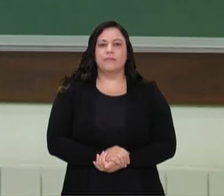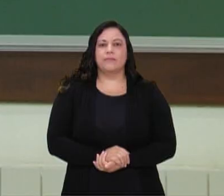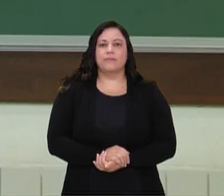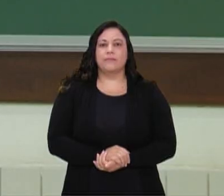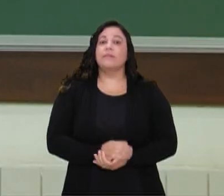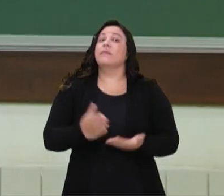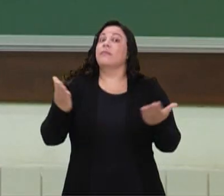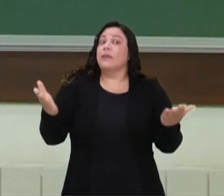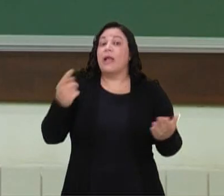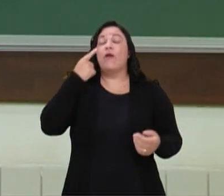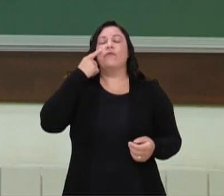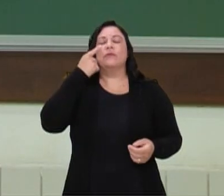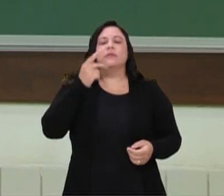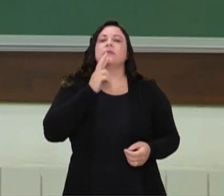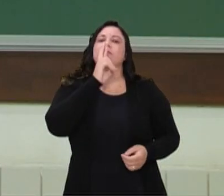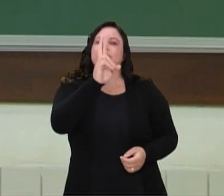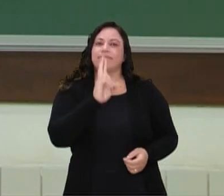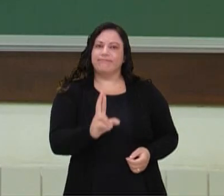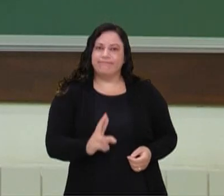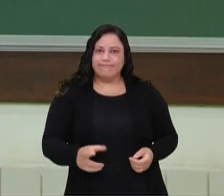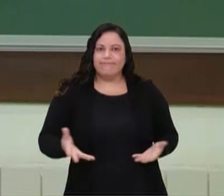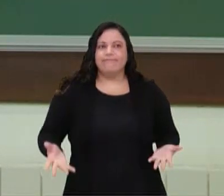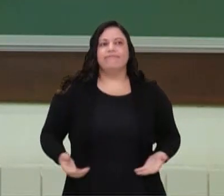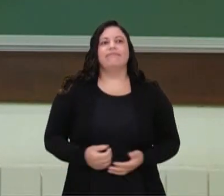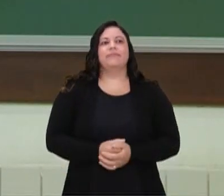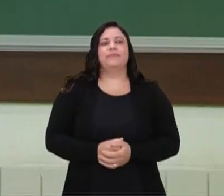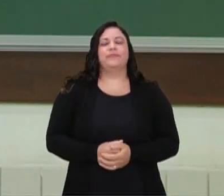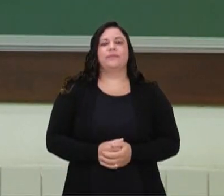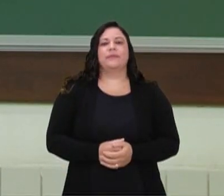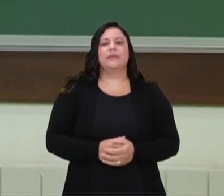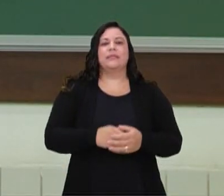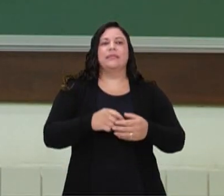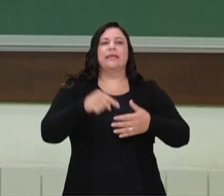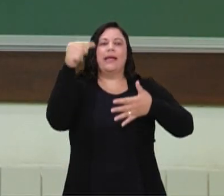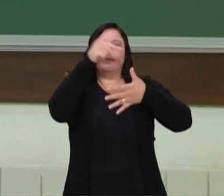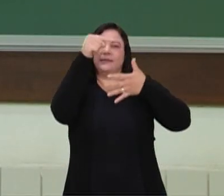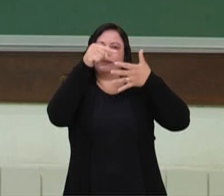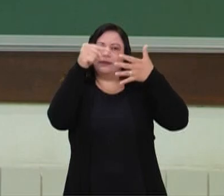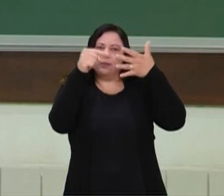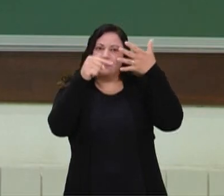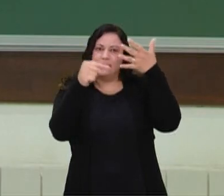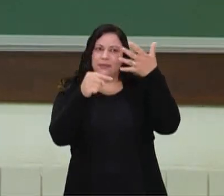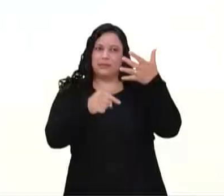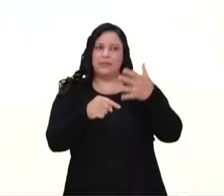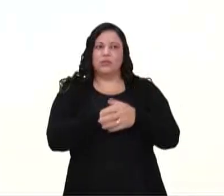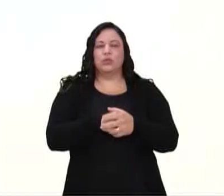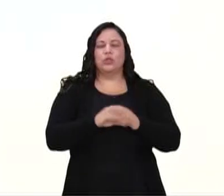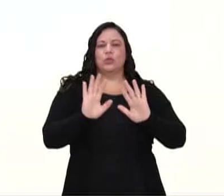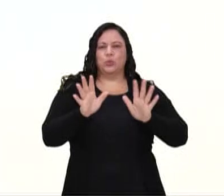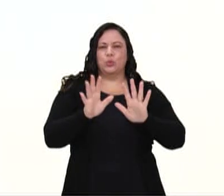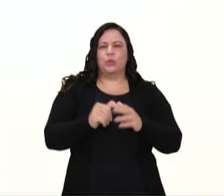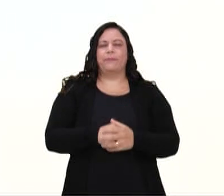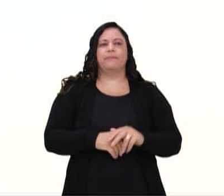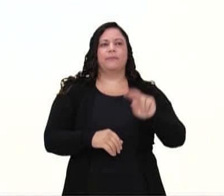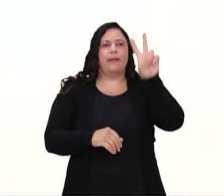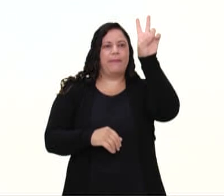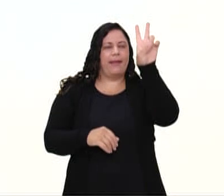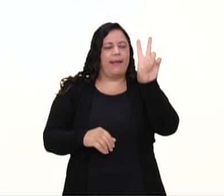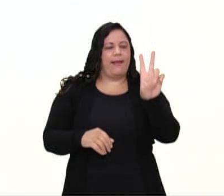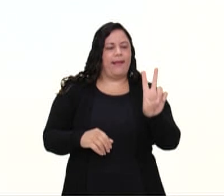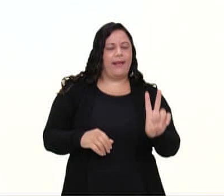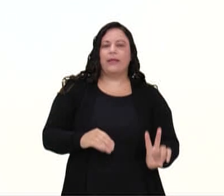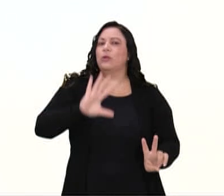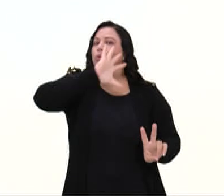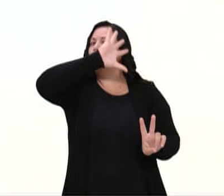Vamos, então, fazer a nossa correção? Bom, as alternativas, então, a gente vai colocar, ó, são verdadeiras, né?